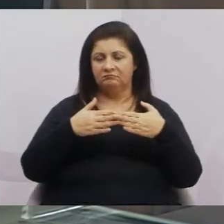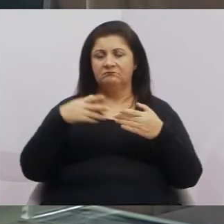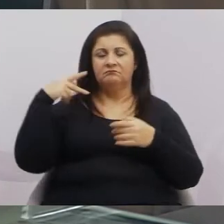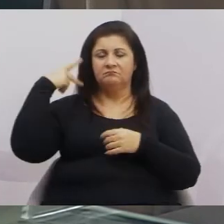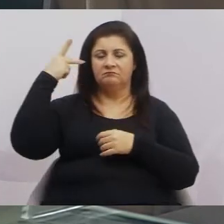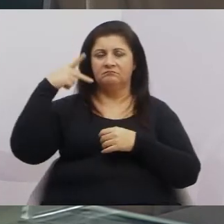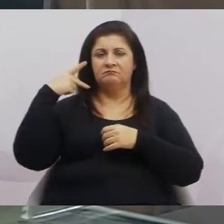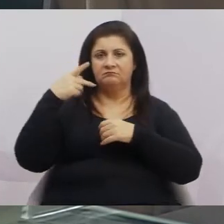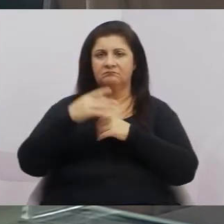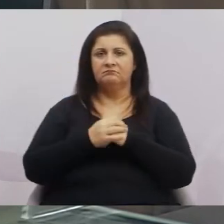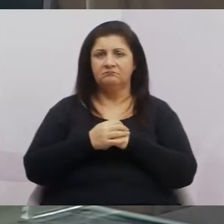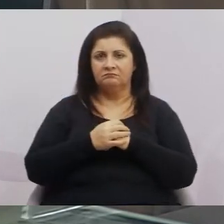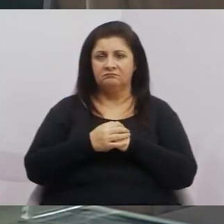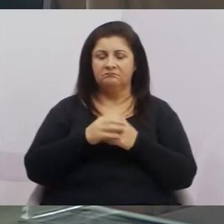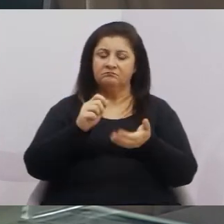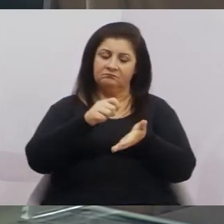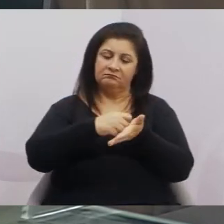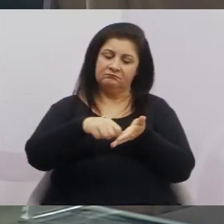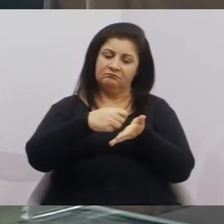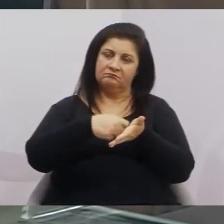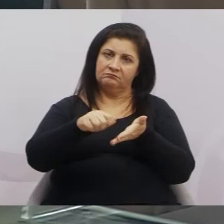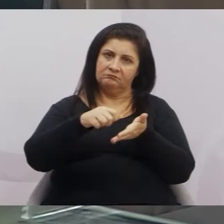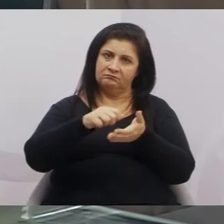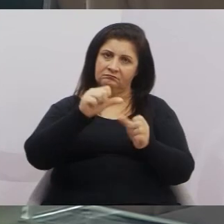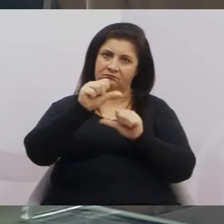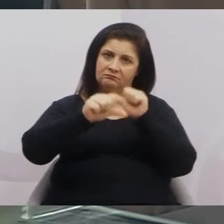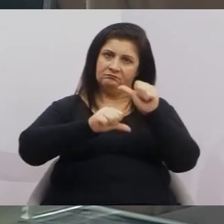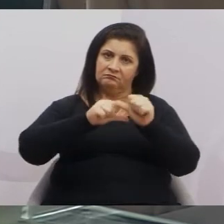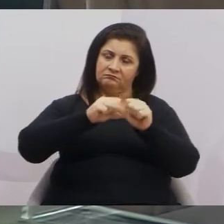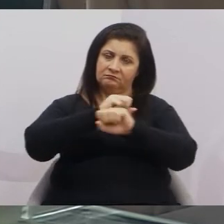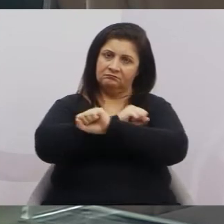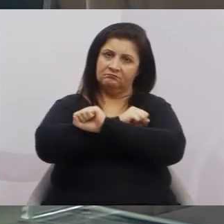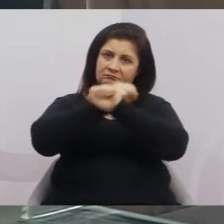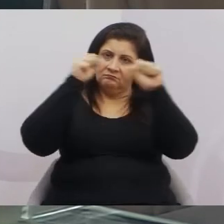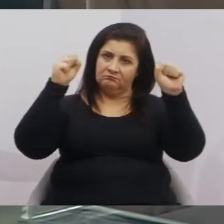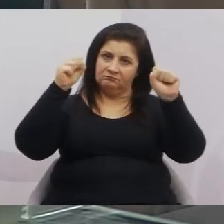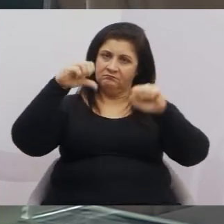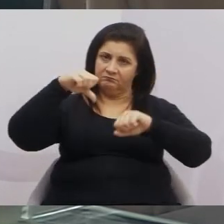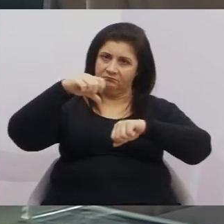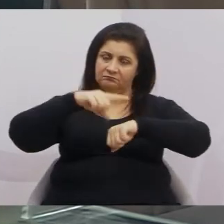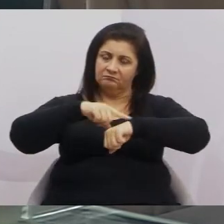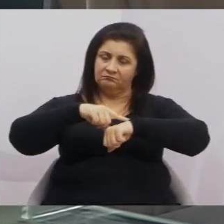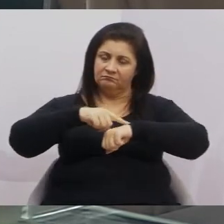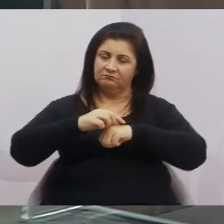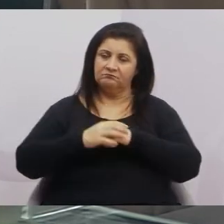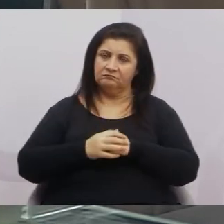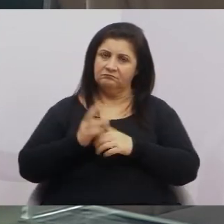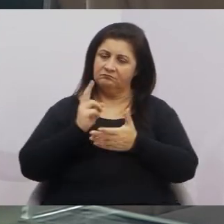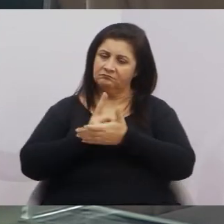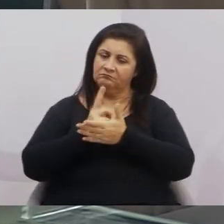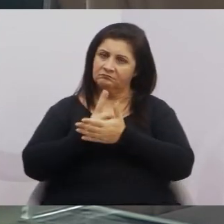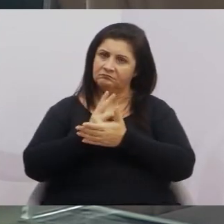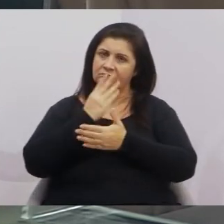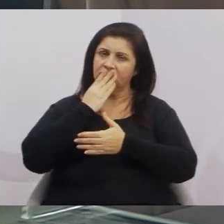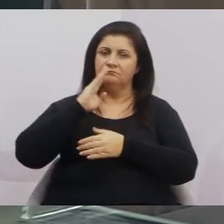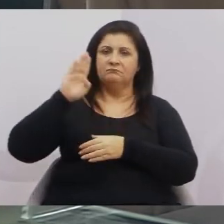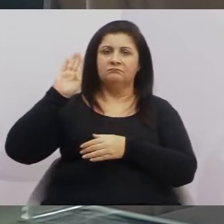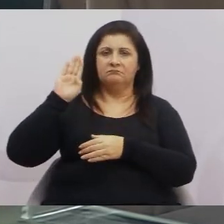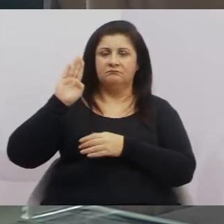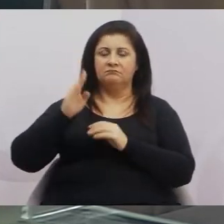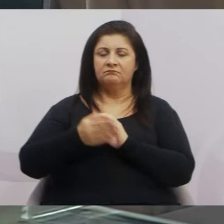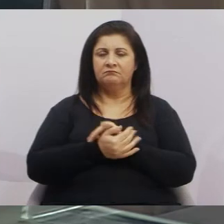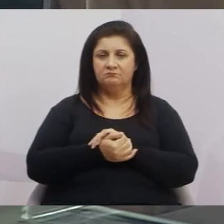vereadores que assinaram para que mude para as nove horas da manhã, que mantenham a sua palavra e